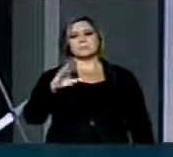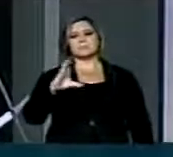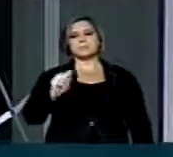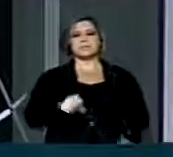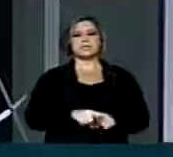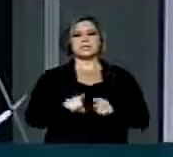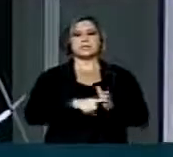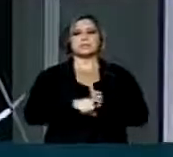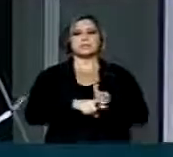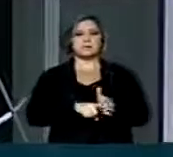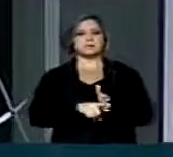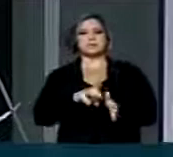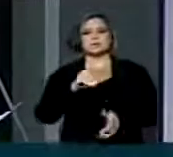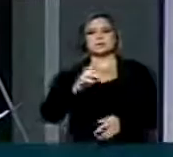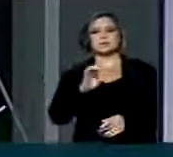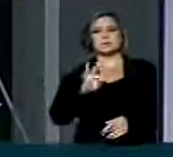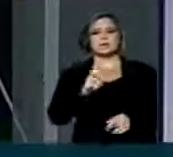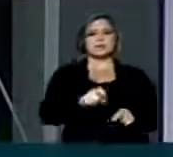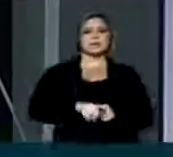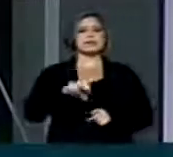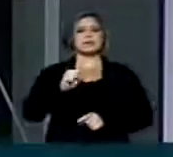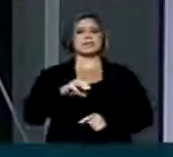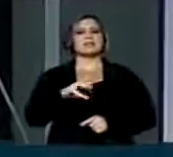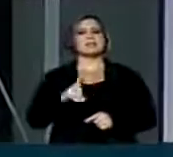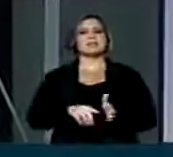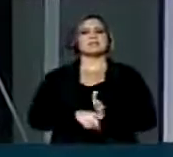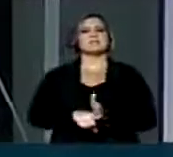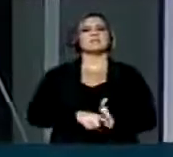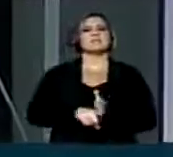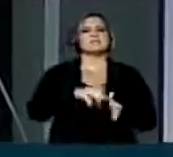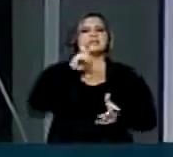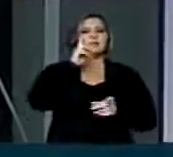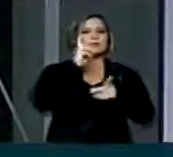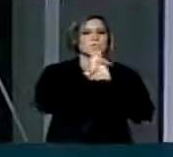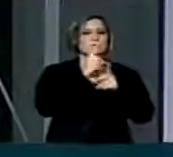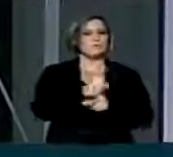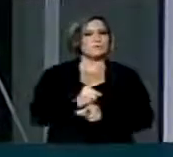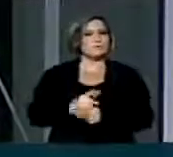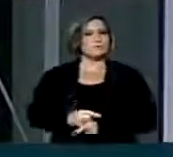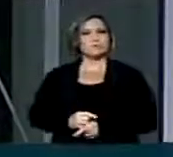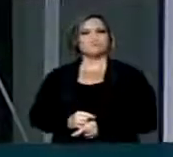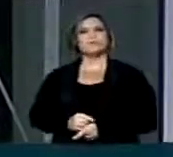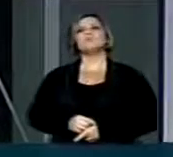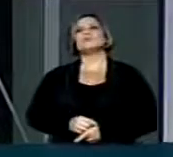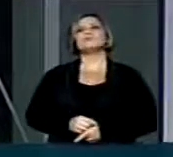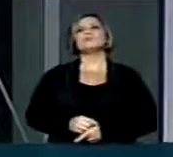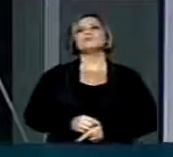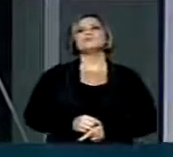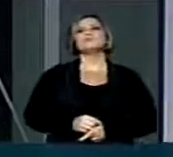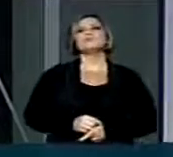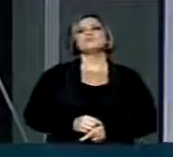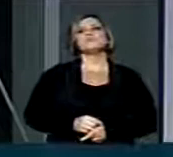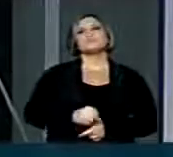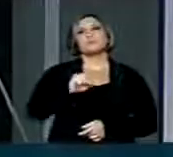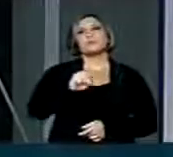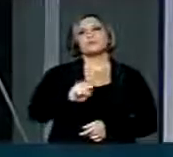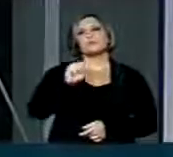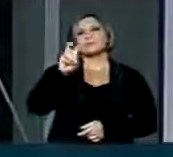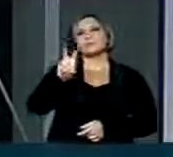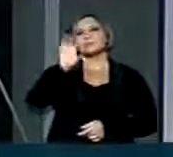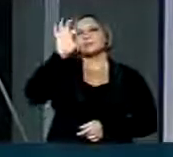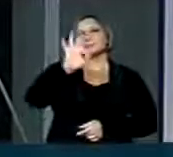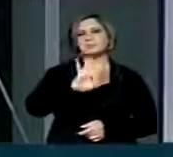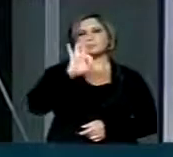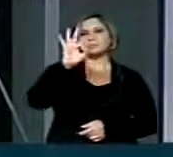Data Senado, Instituto de Pesquisa do Senado Federal, verificou que nada mais, nada menos que 85